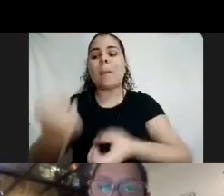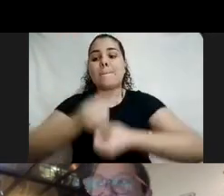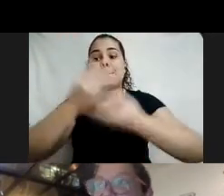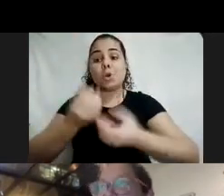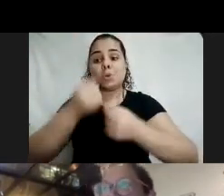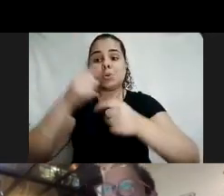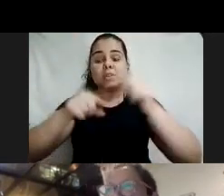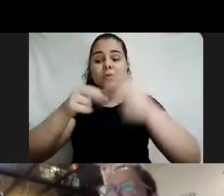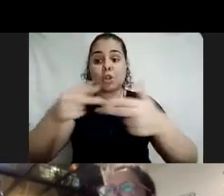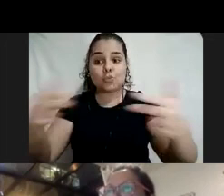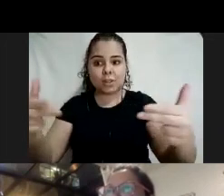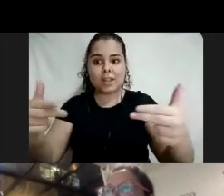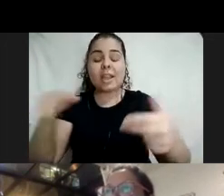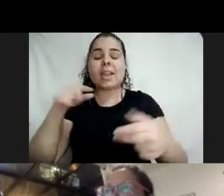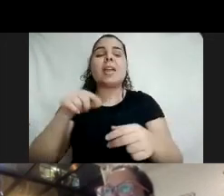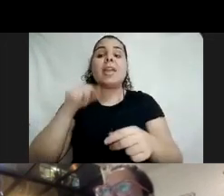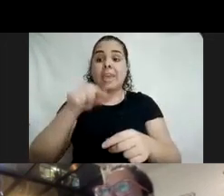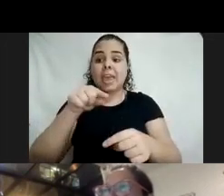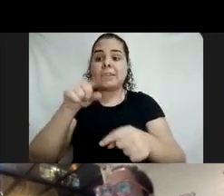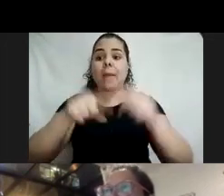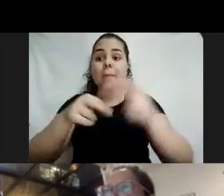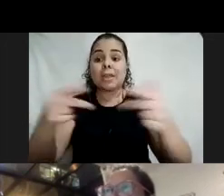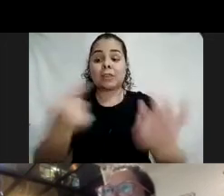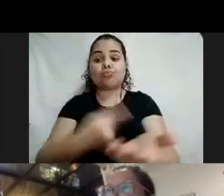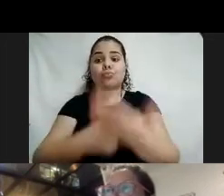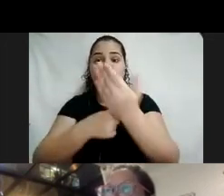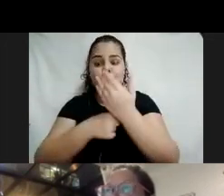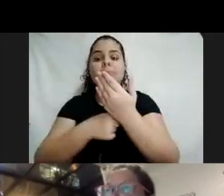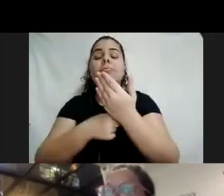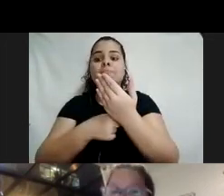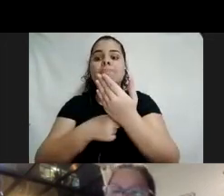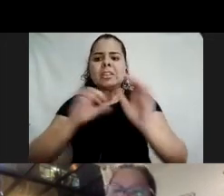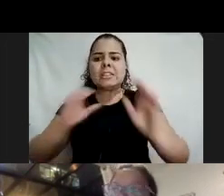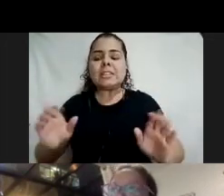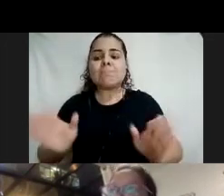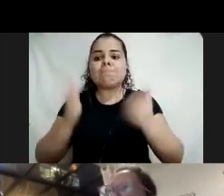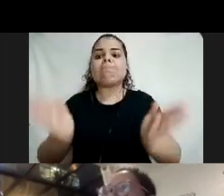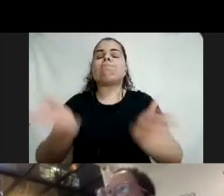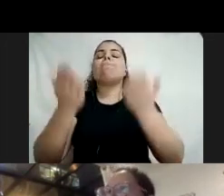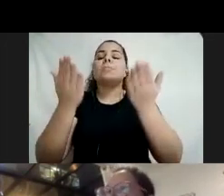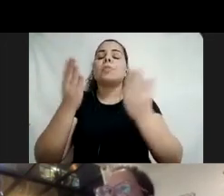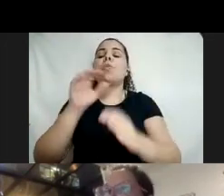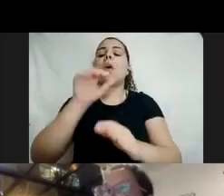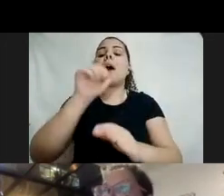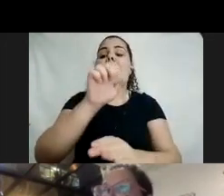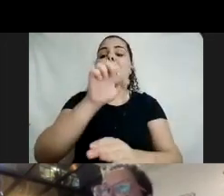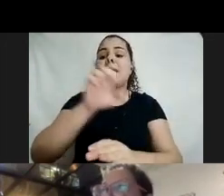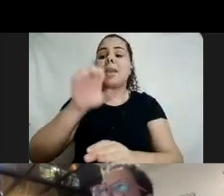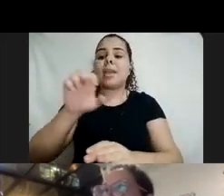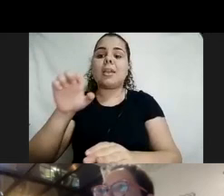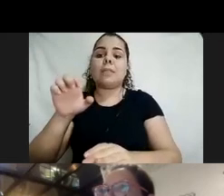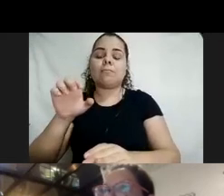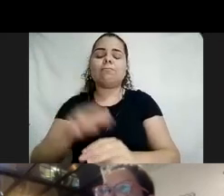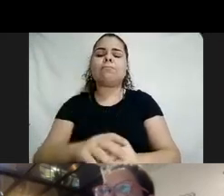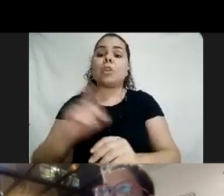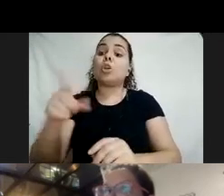E ele está nos ajudando e incentivando muito no AEE. E é isso, Cláudia. A gente usa muito esse estilo